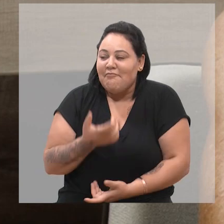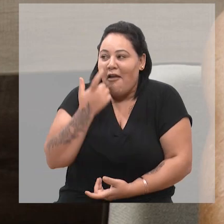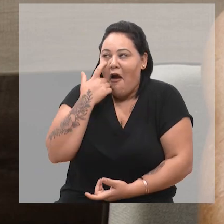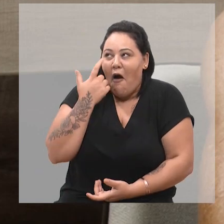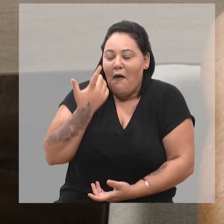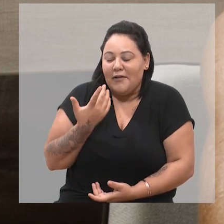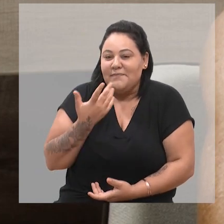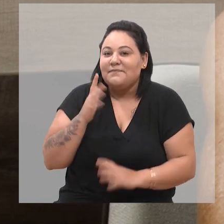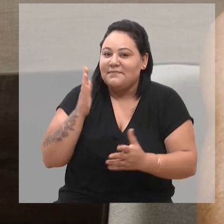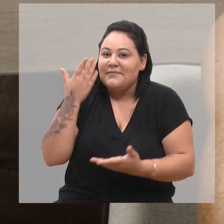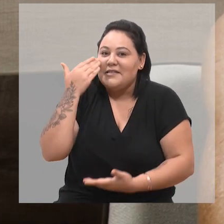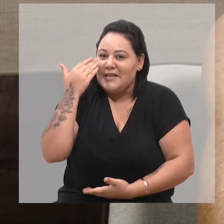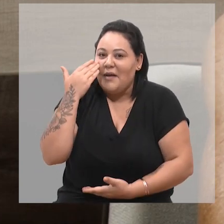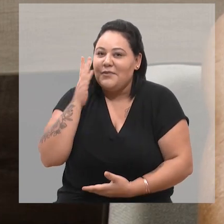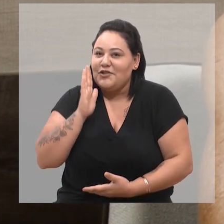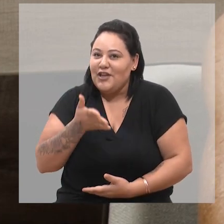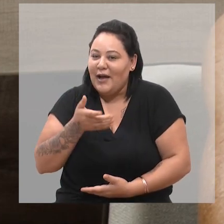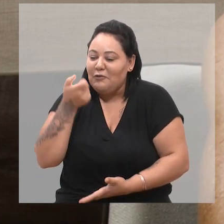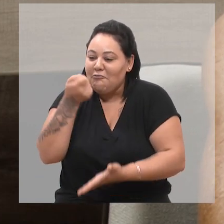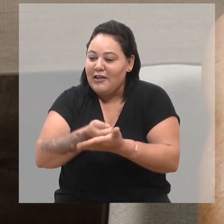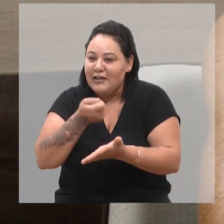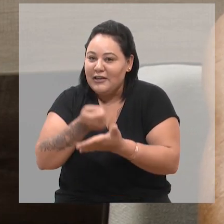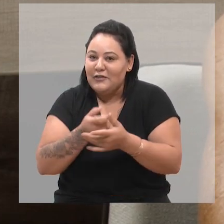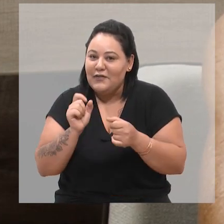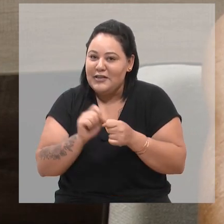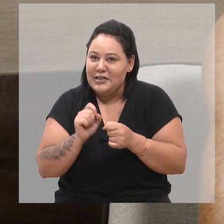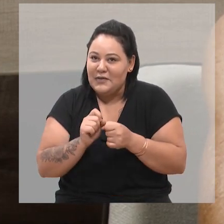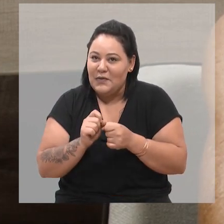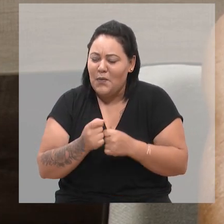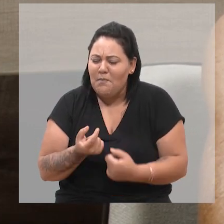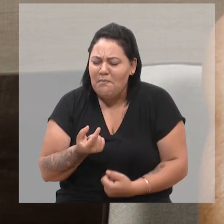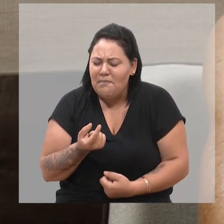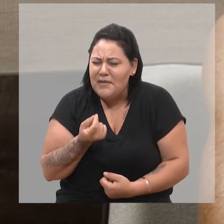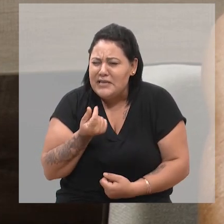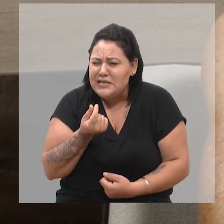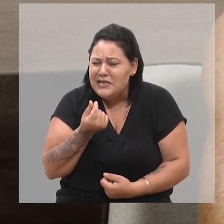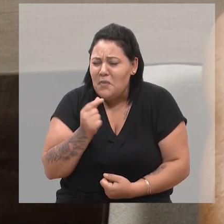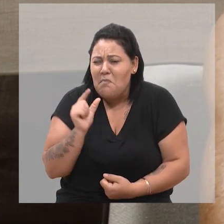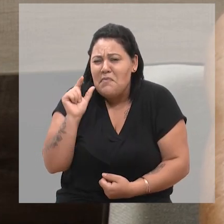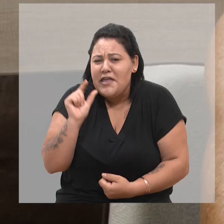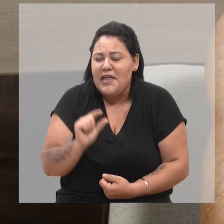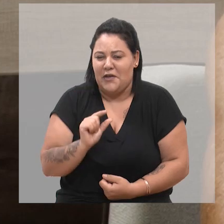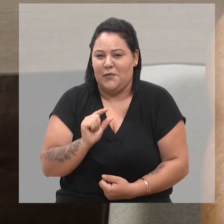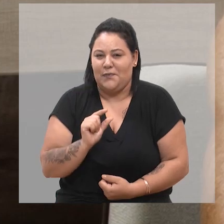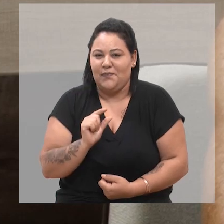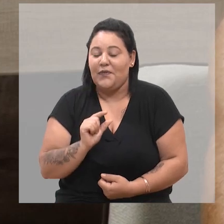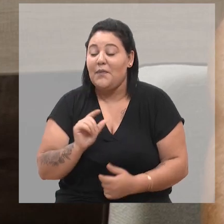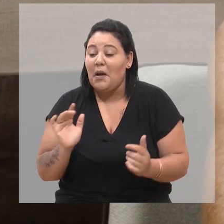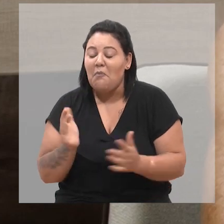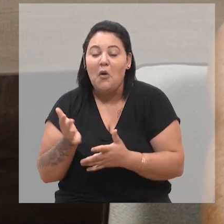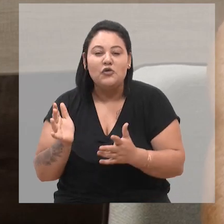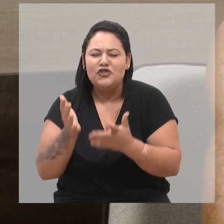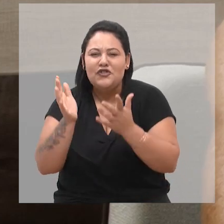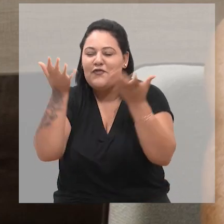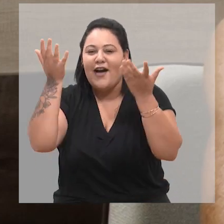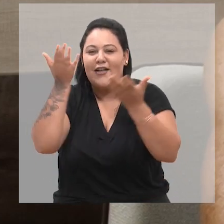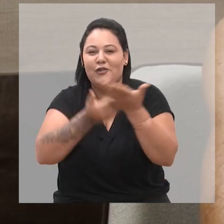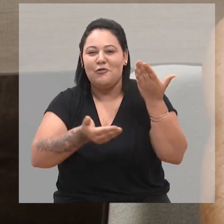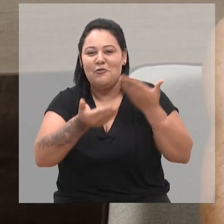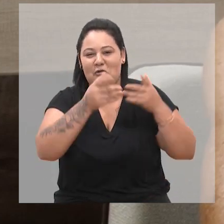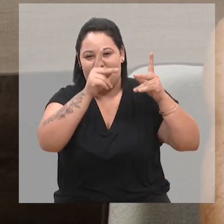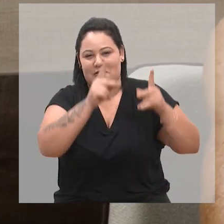que a gente já procura fazer num precinho muito pequeno mesmo, que é para que todo mundo chegue